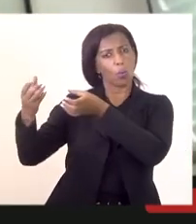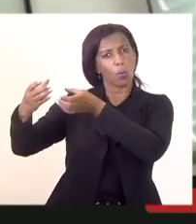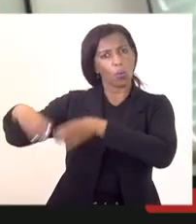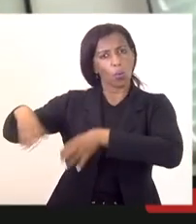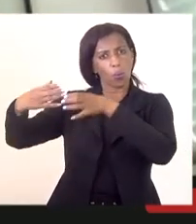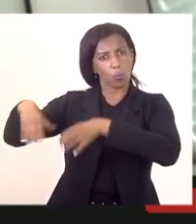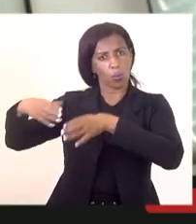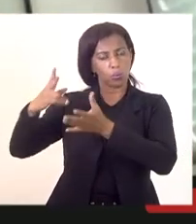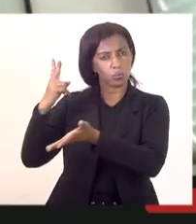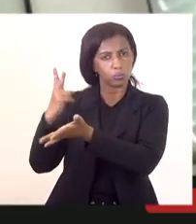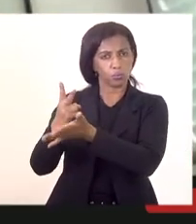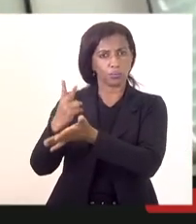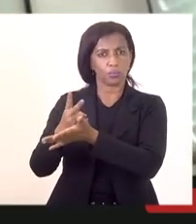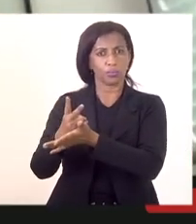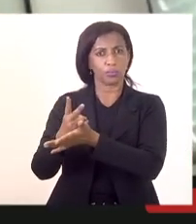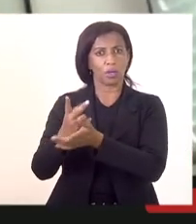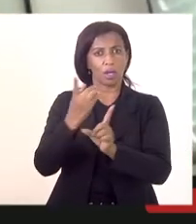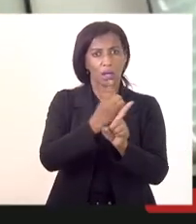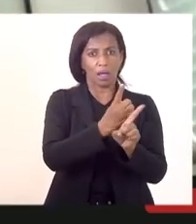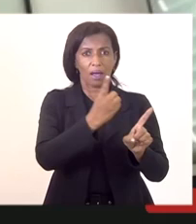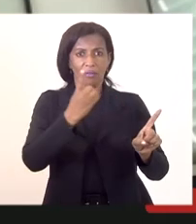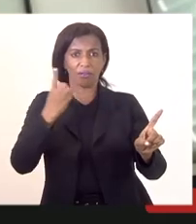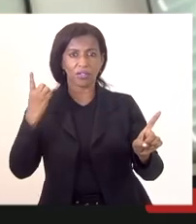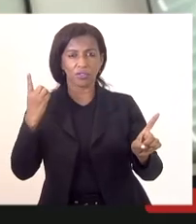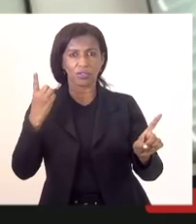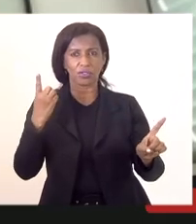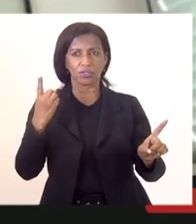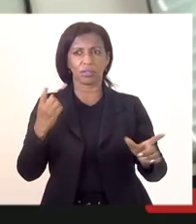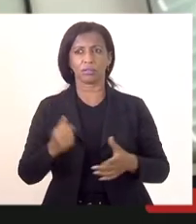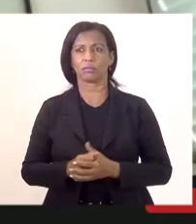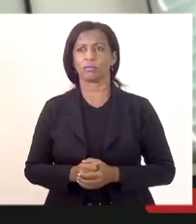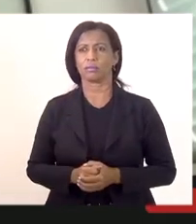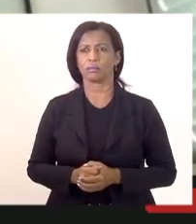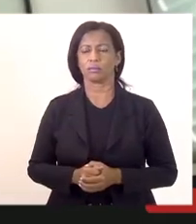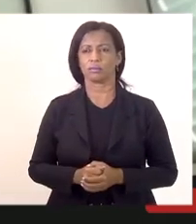remanescente, afastando definitivamente o fantasma,